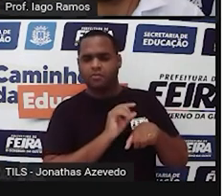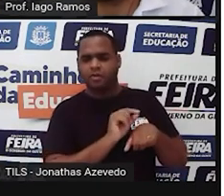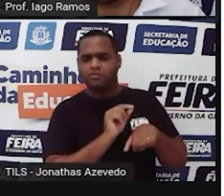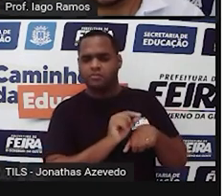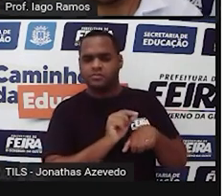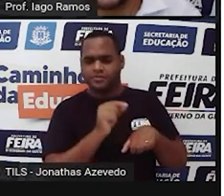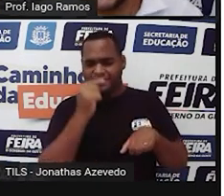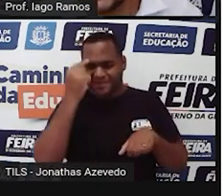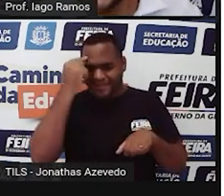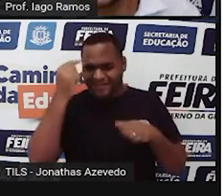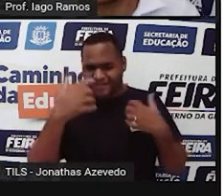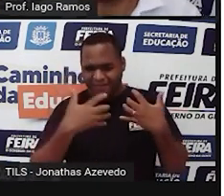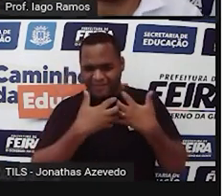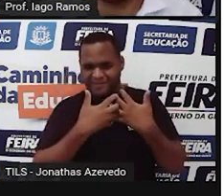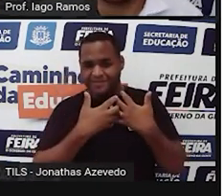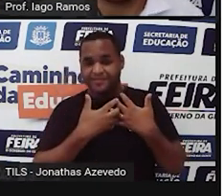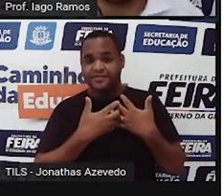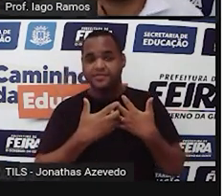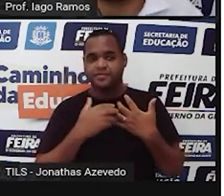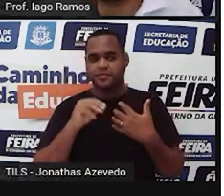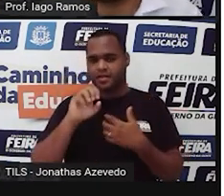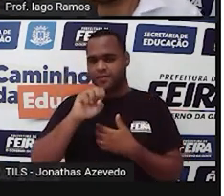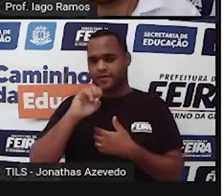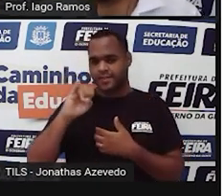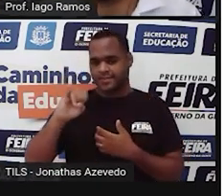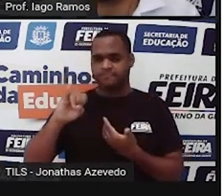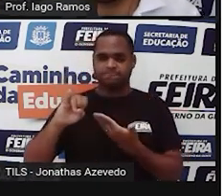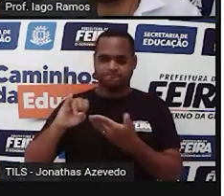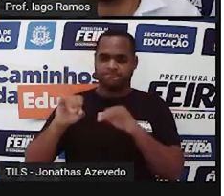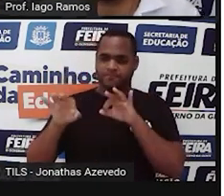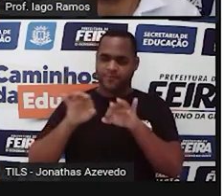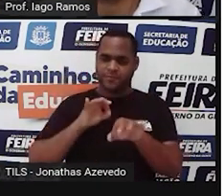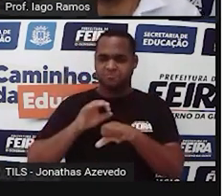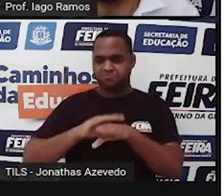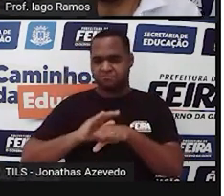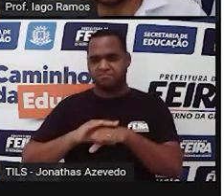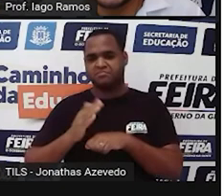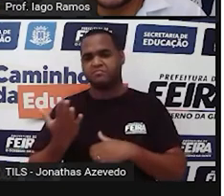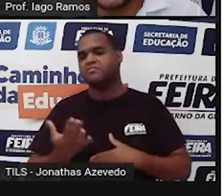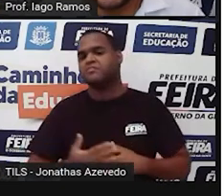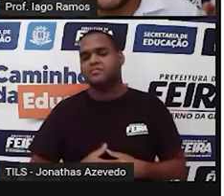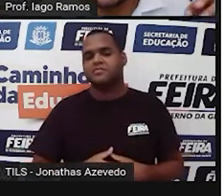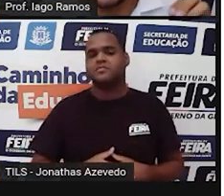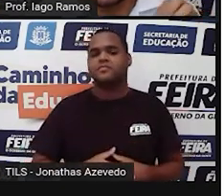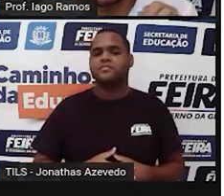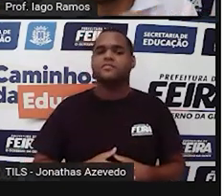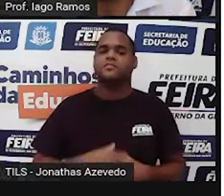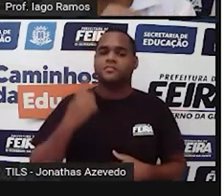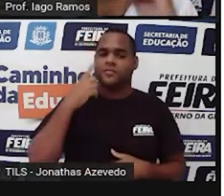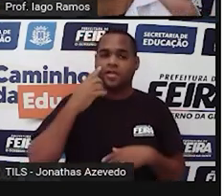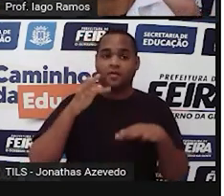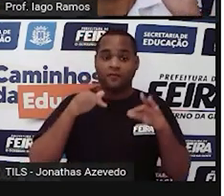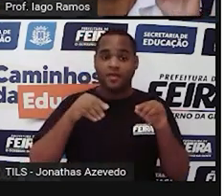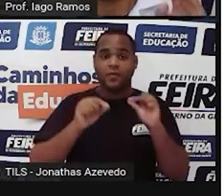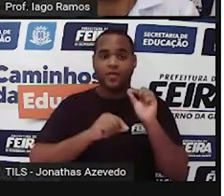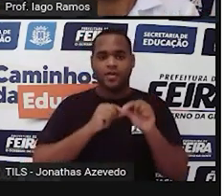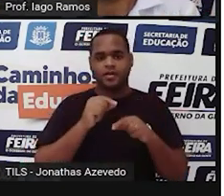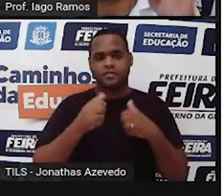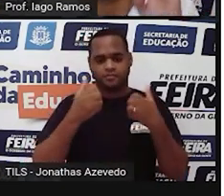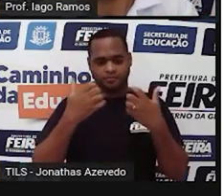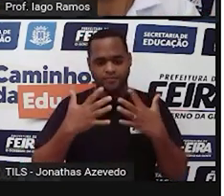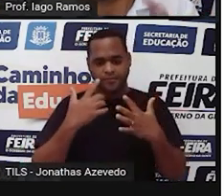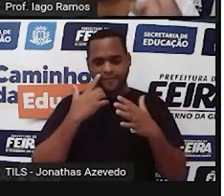medida para não dar essas diferenças foi o Sistema Internacional de Unidades, e agora no finalzinho da aula, a gente